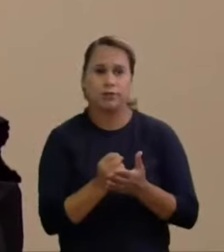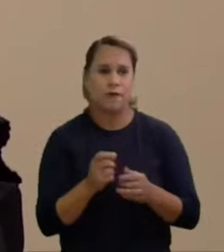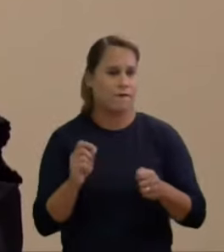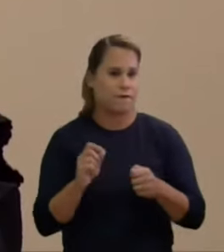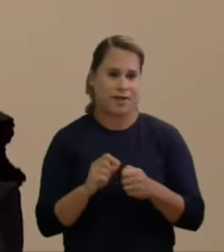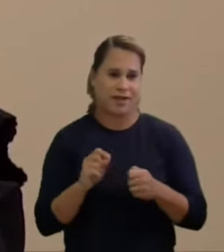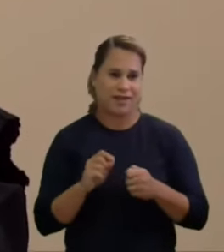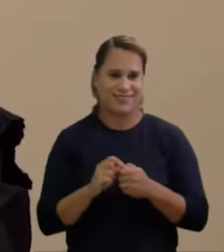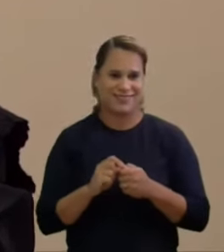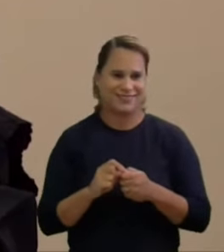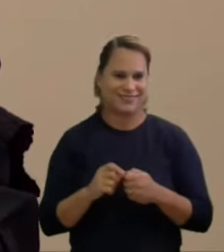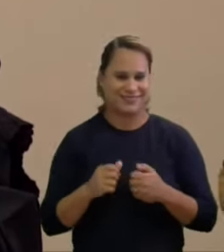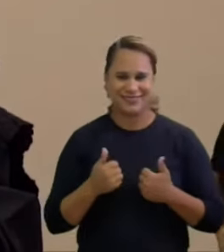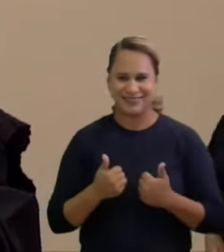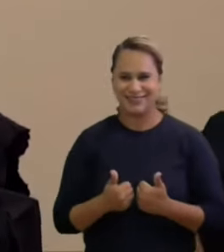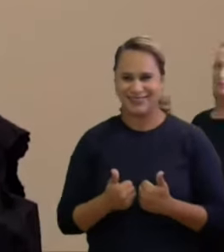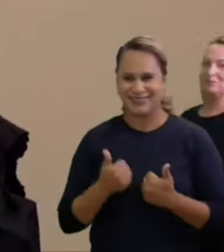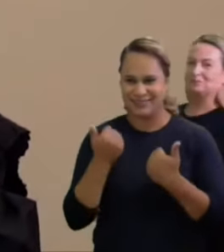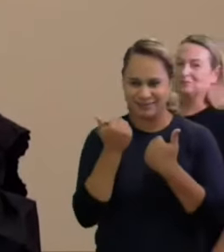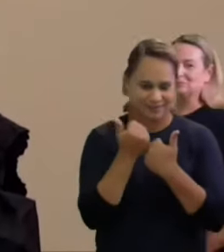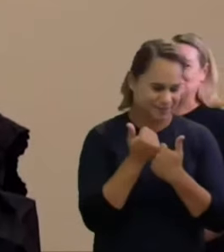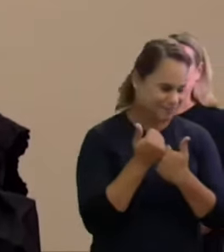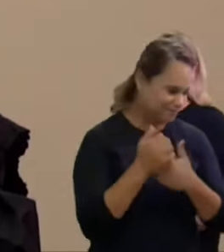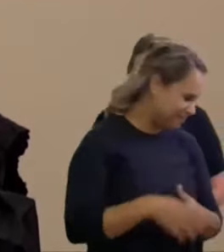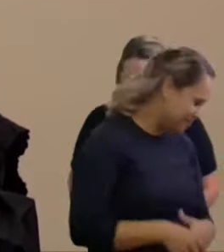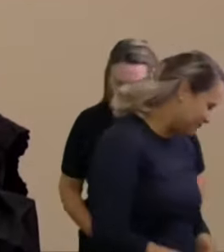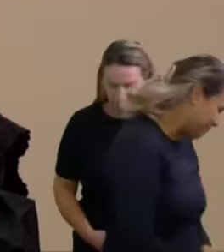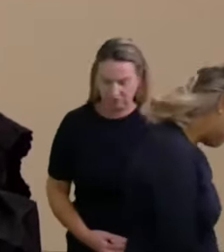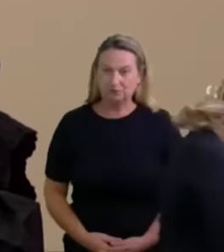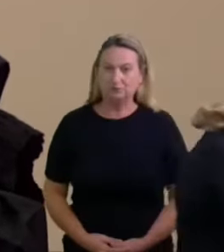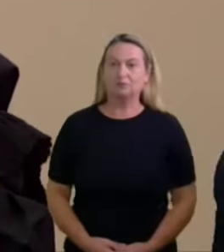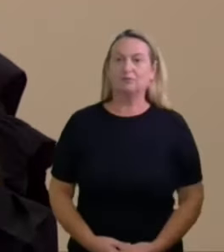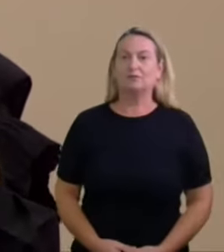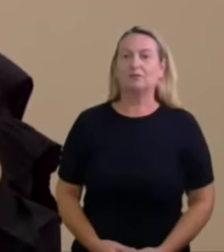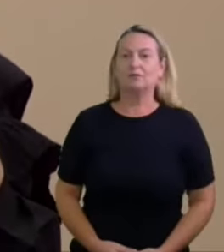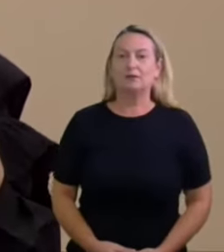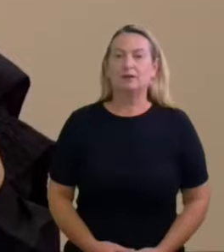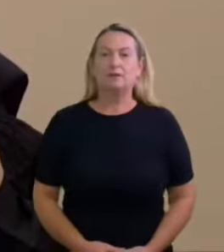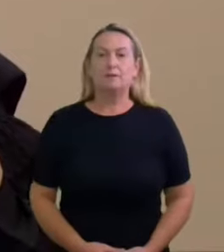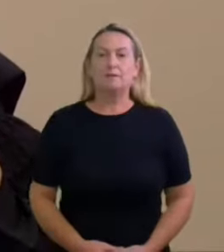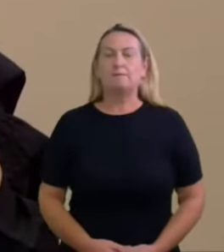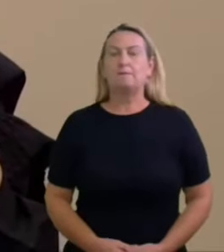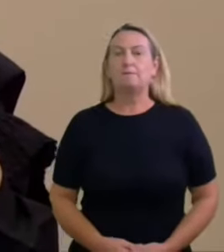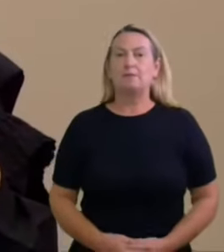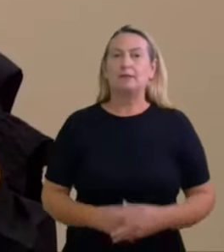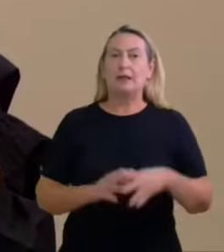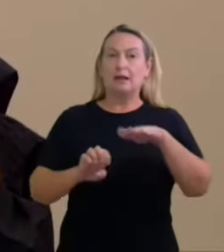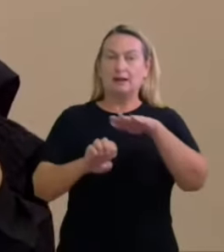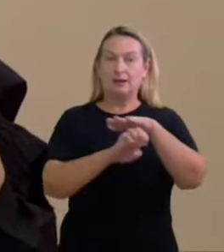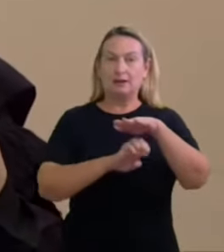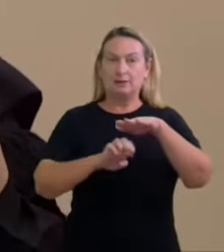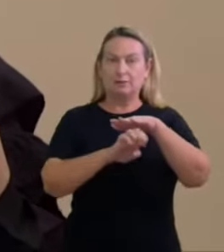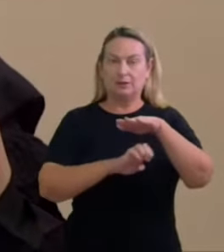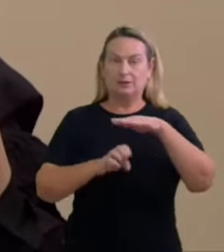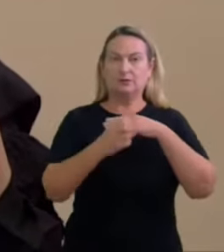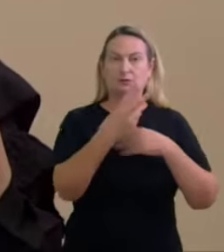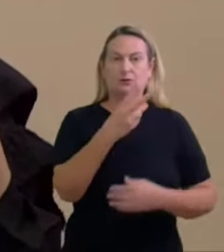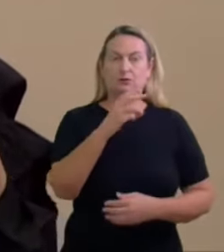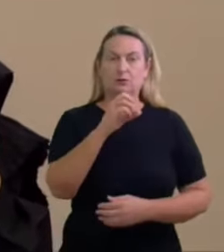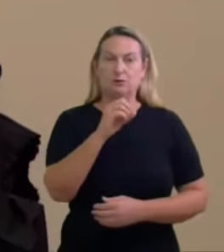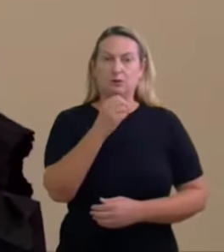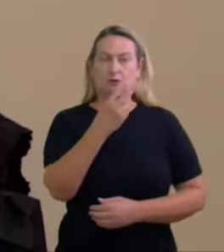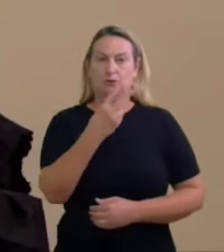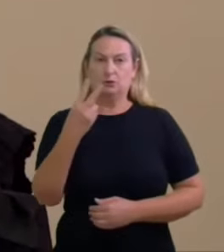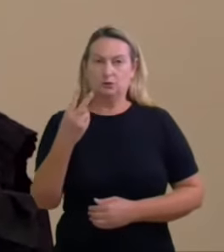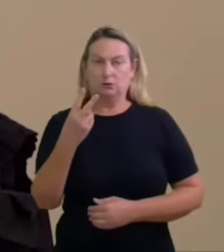executado. A empresa 2022 entrou com uma notificação extrajudicial encaminhada